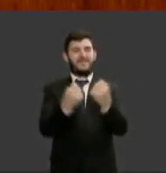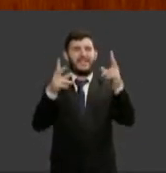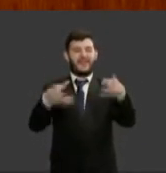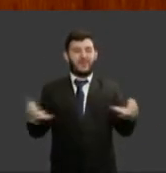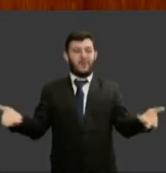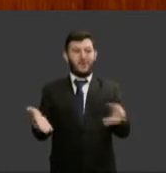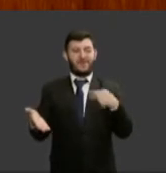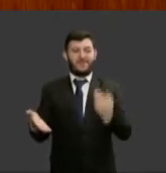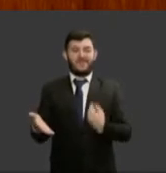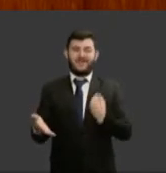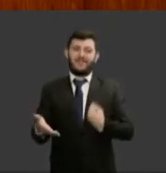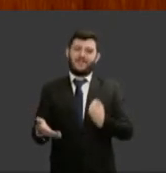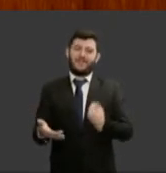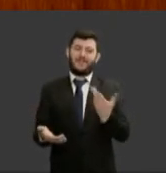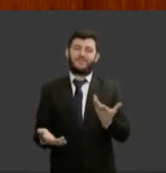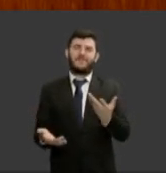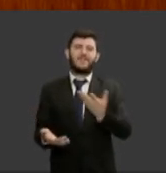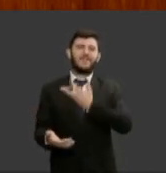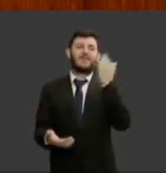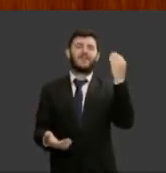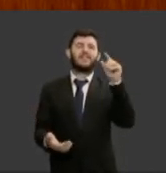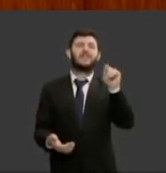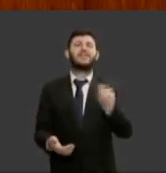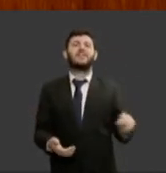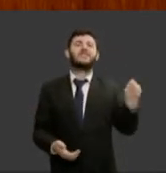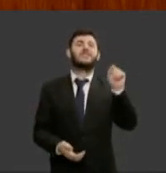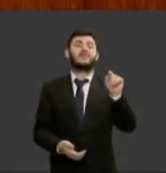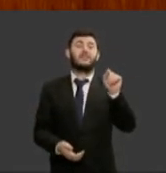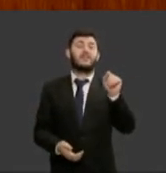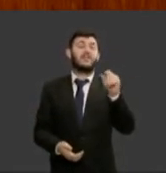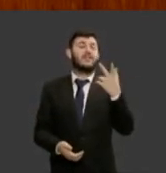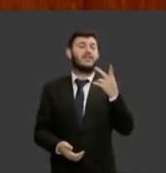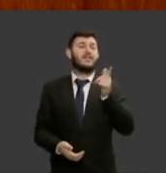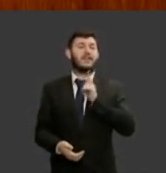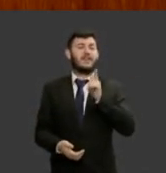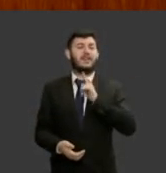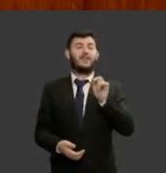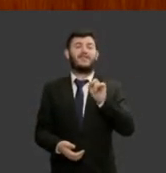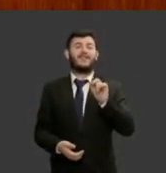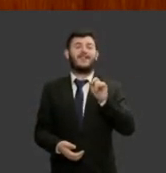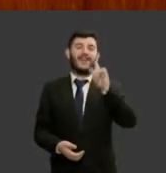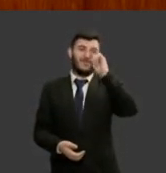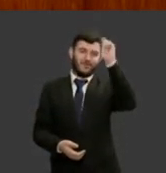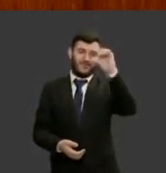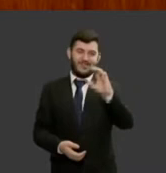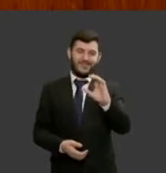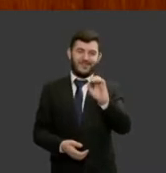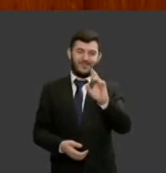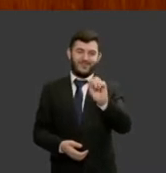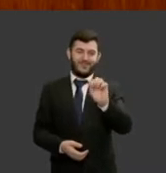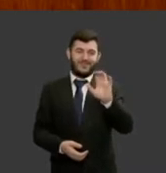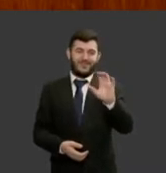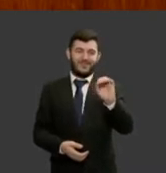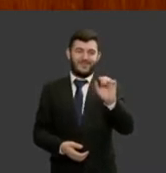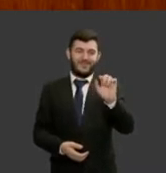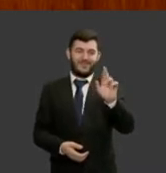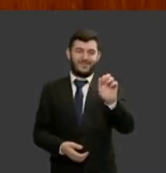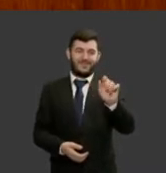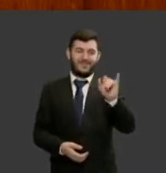sem valer valer das palavras de Cora Coralina poetisa goiana